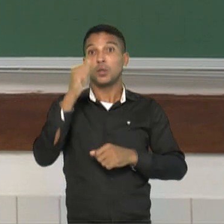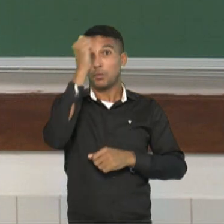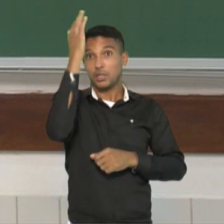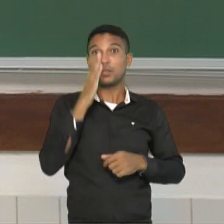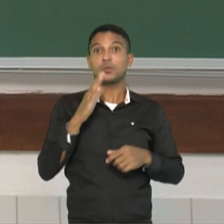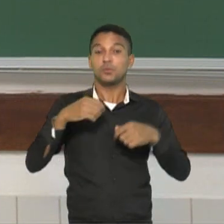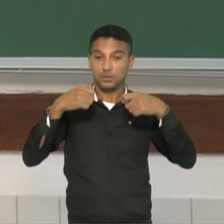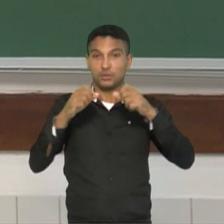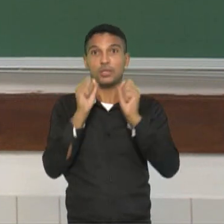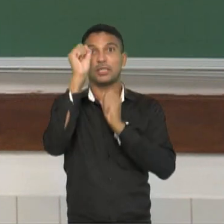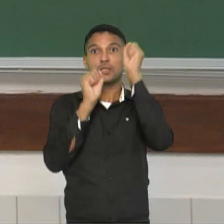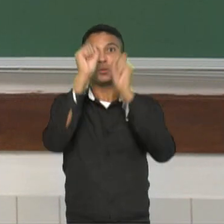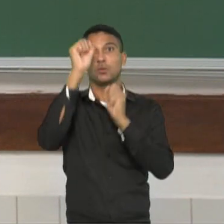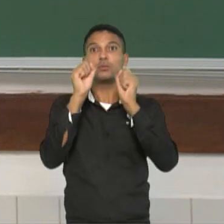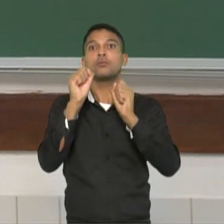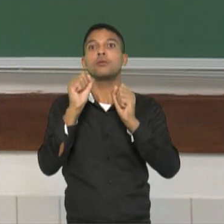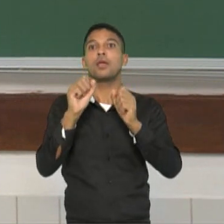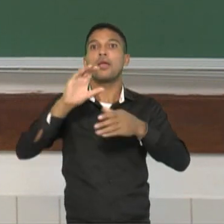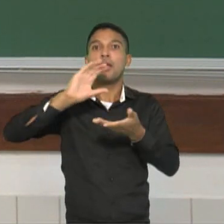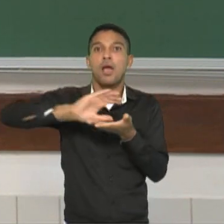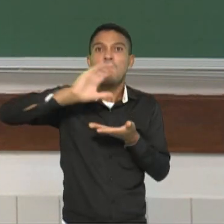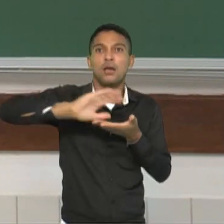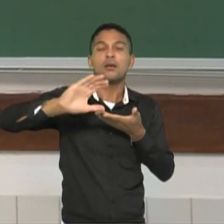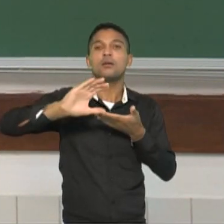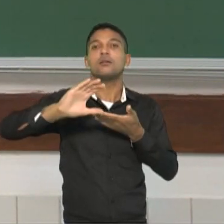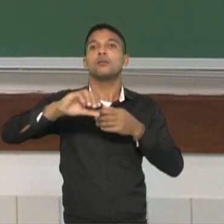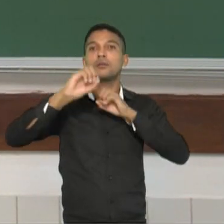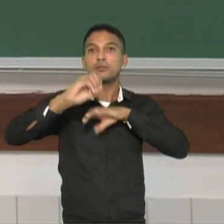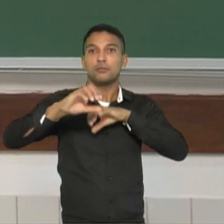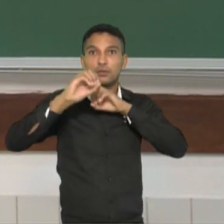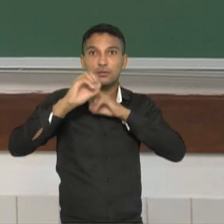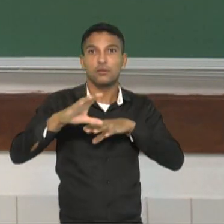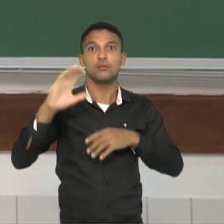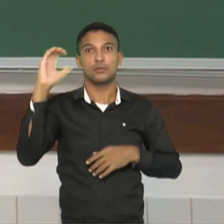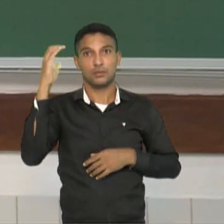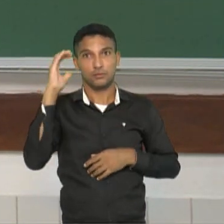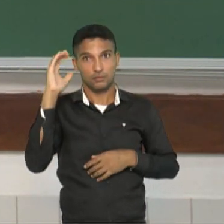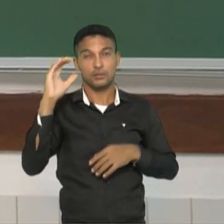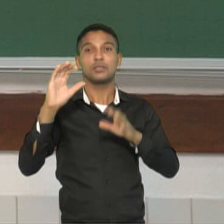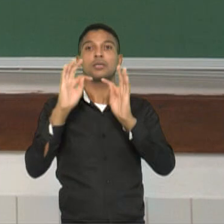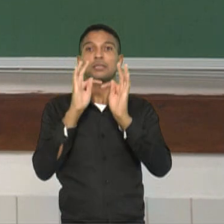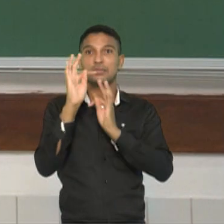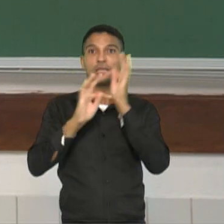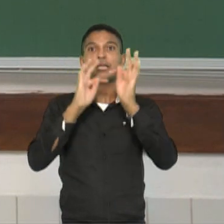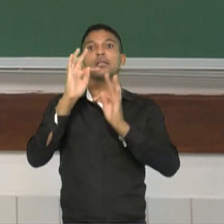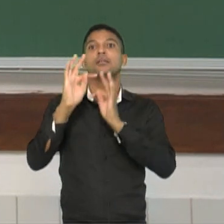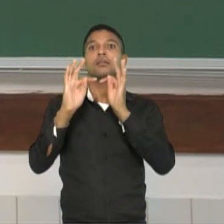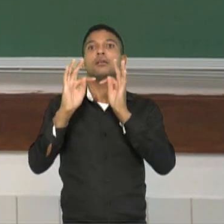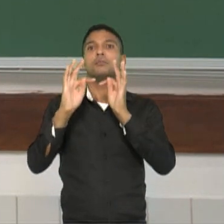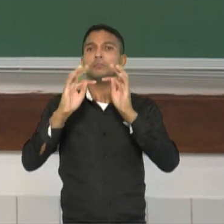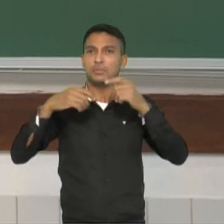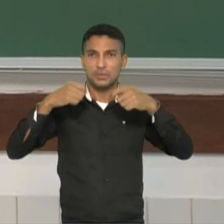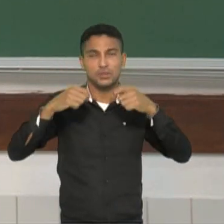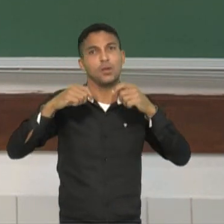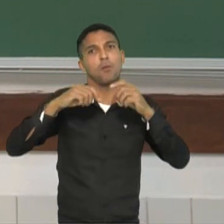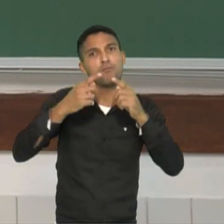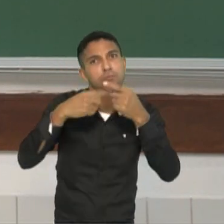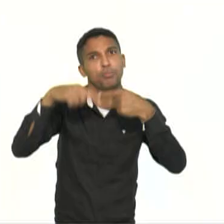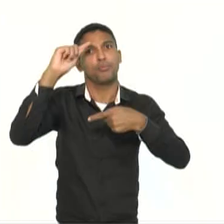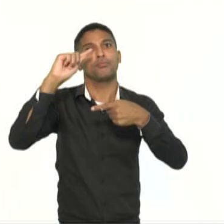indústria não consegue desenvolver o país. Precisam que outras atividades também se desenvolvam. Caso contrário, a